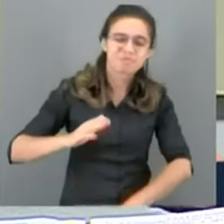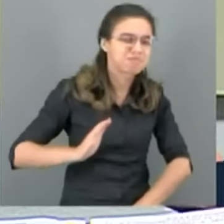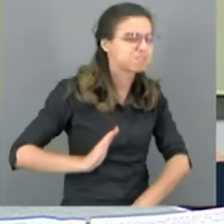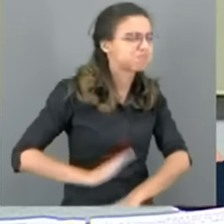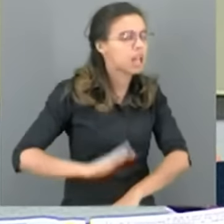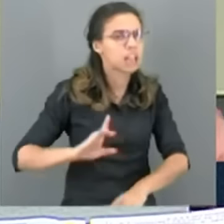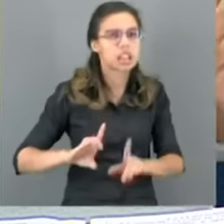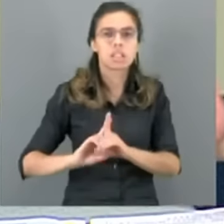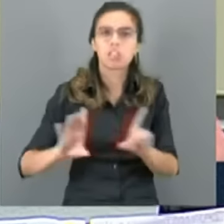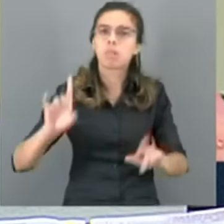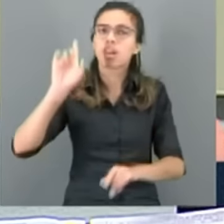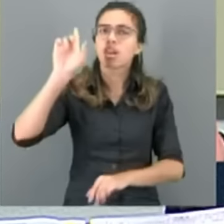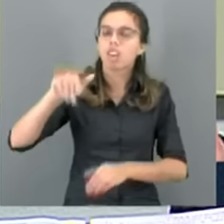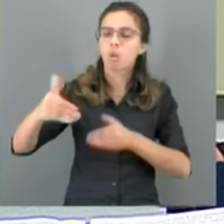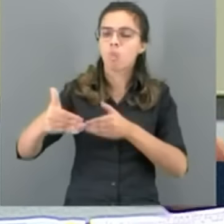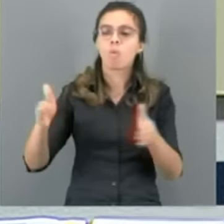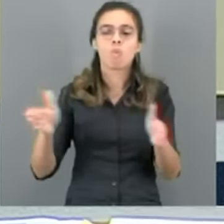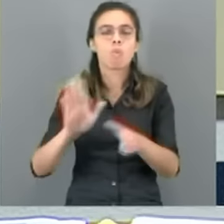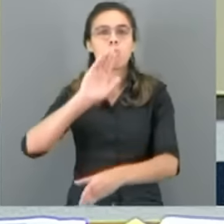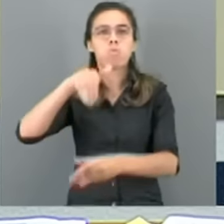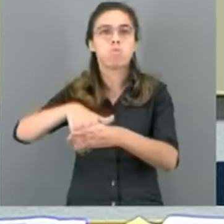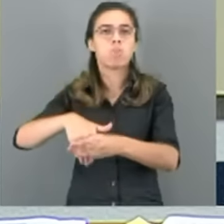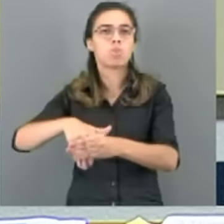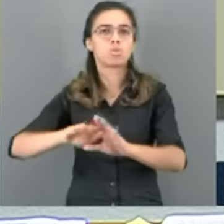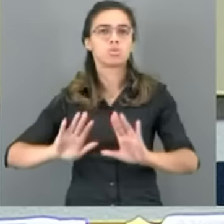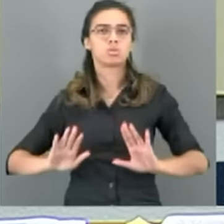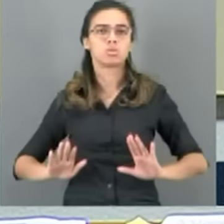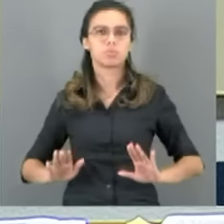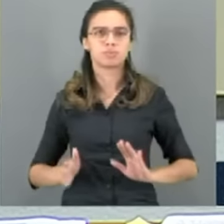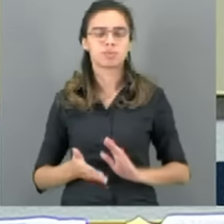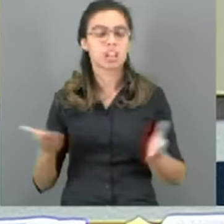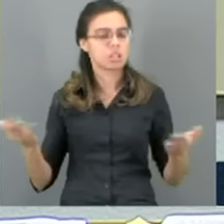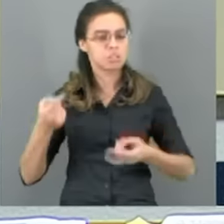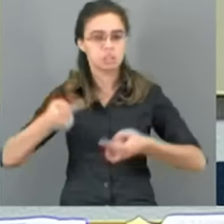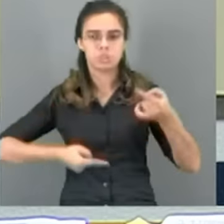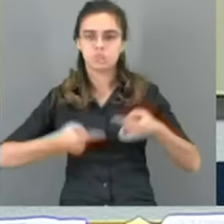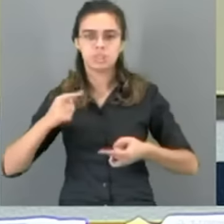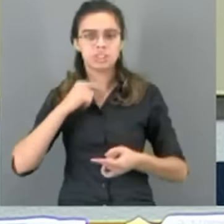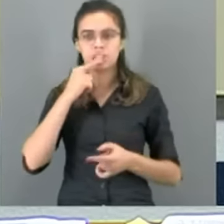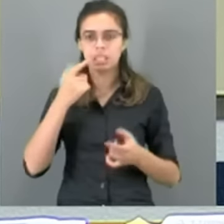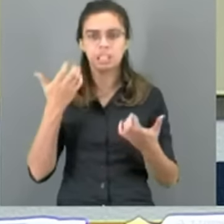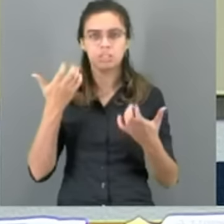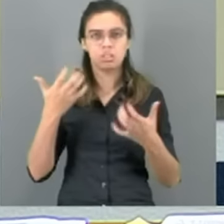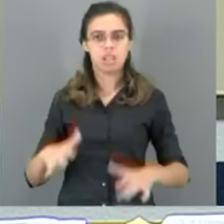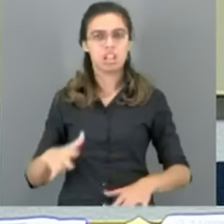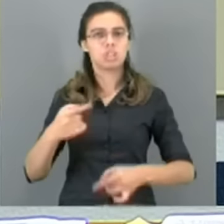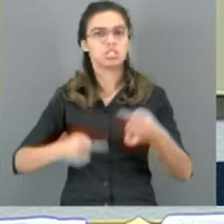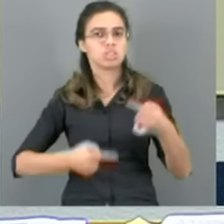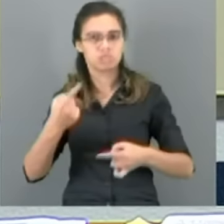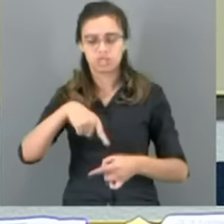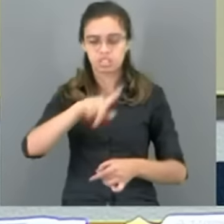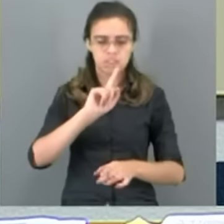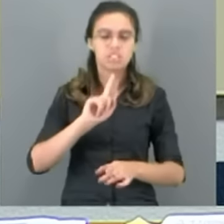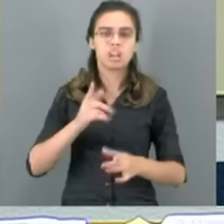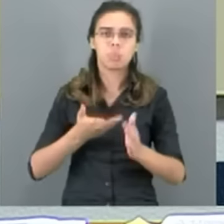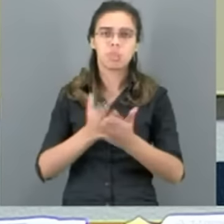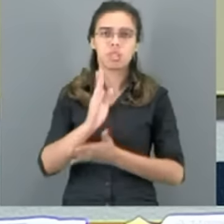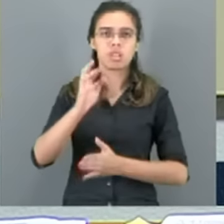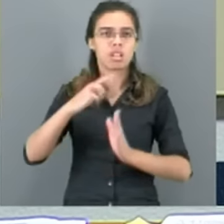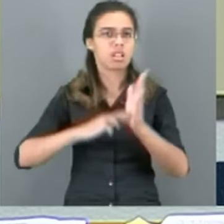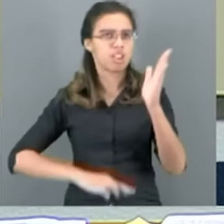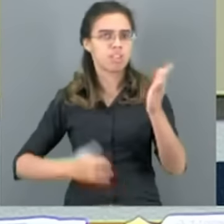foi o voto direto. E estamos em discussão, não havendo quem queira discutir, em votação, aqueles que aprovam o relatório, pelo menos como se conta. Está